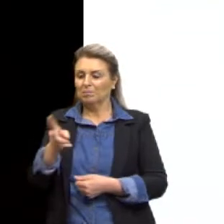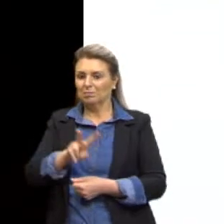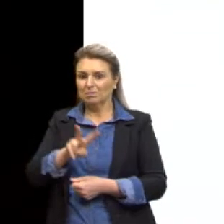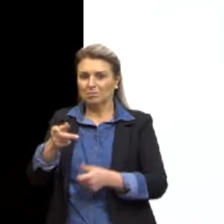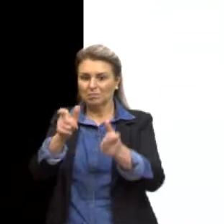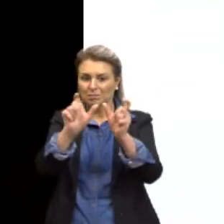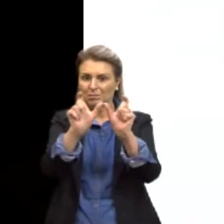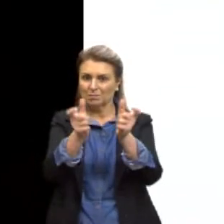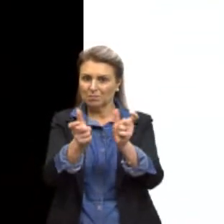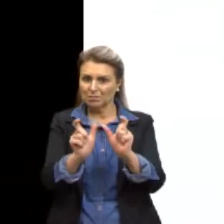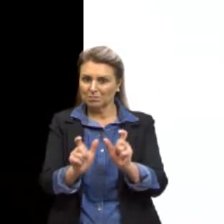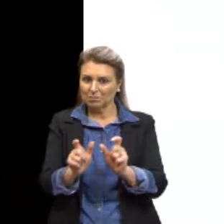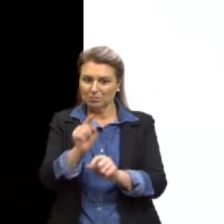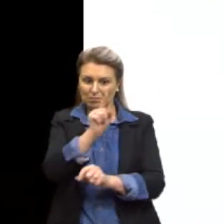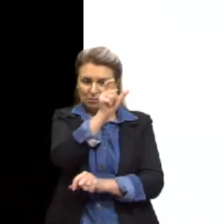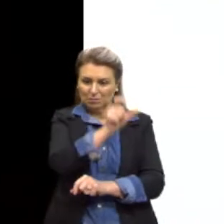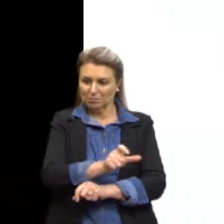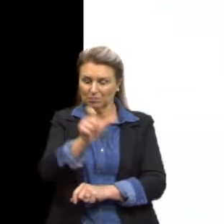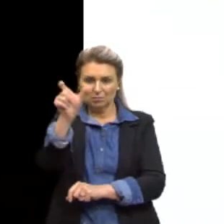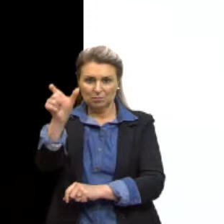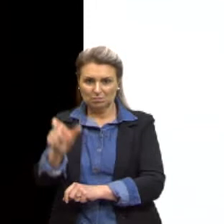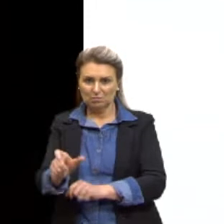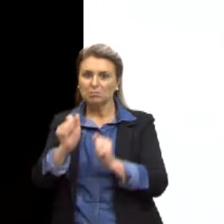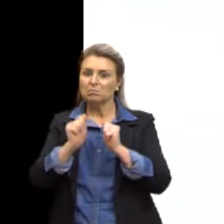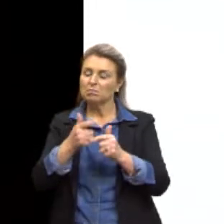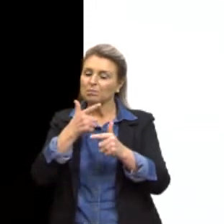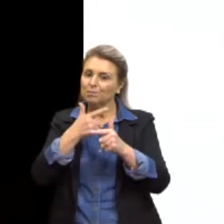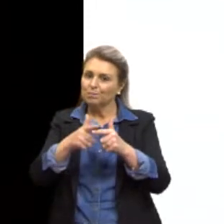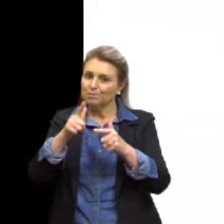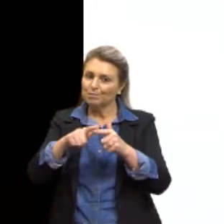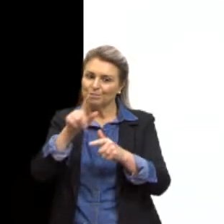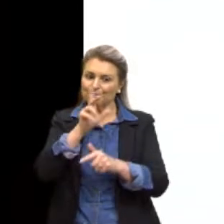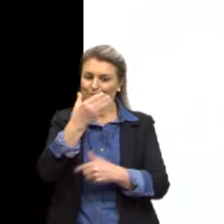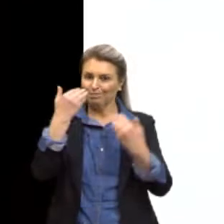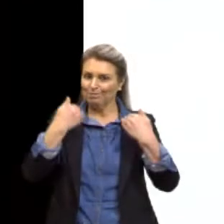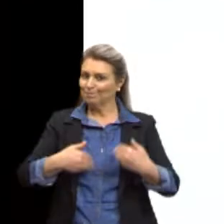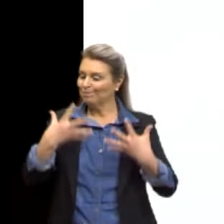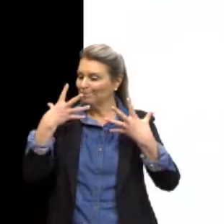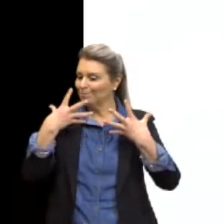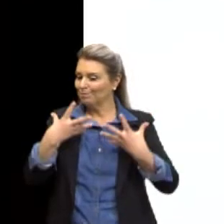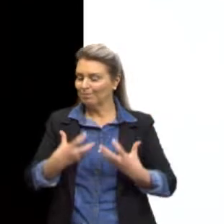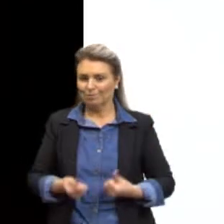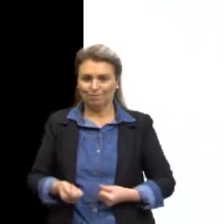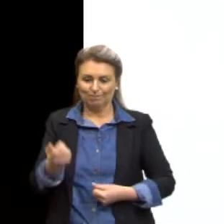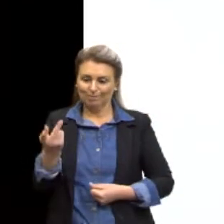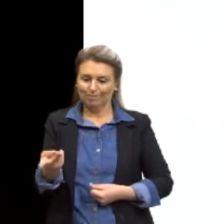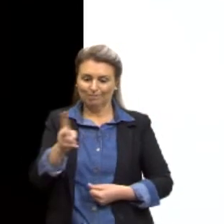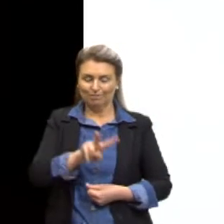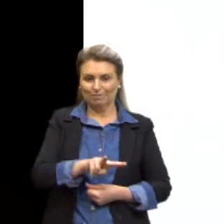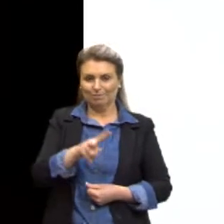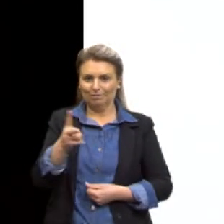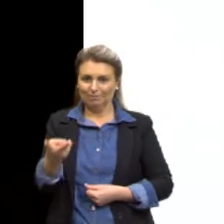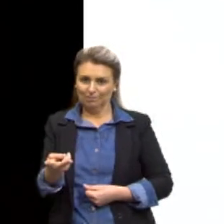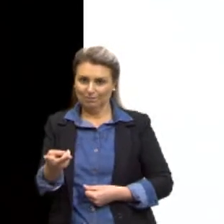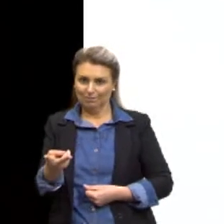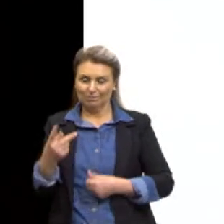causar menos problemas de rejeição quando comparado aos transplantes tradicionais,